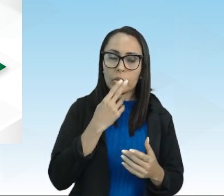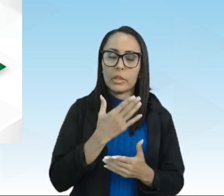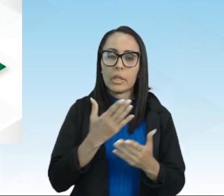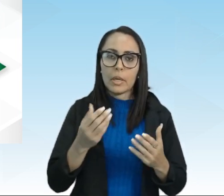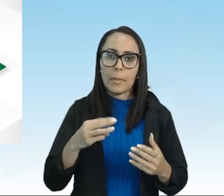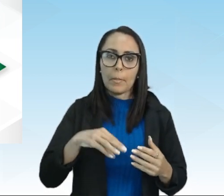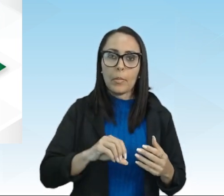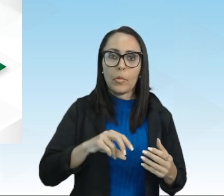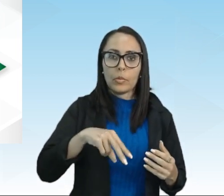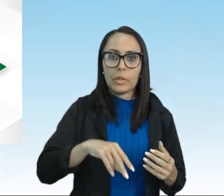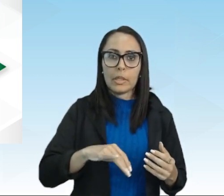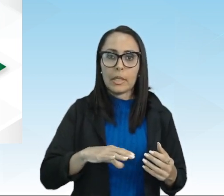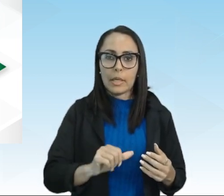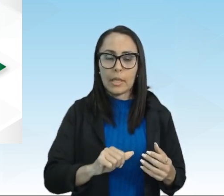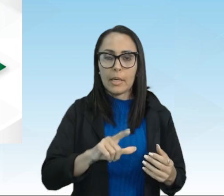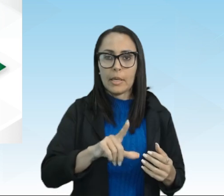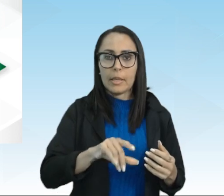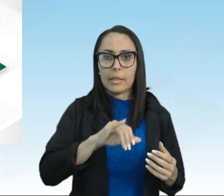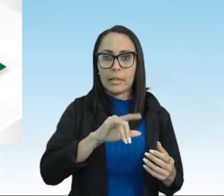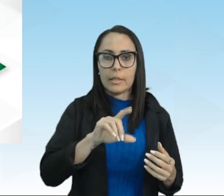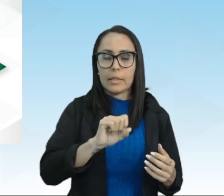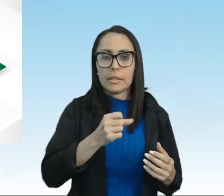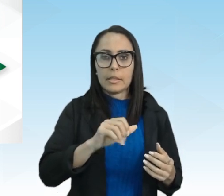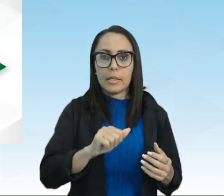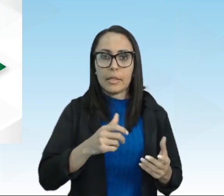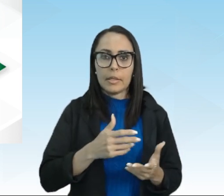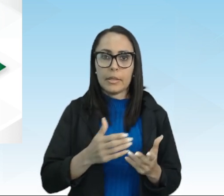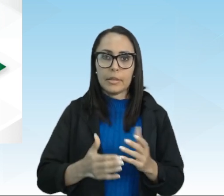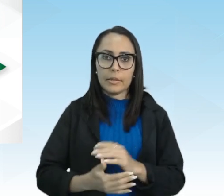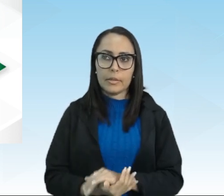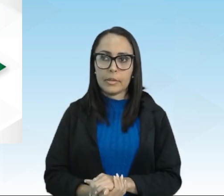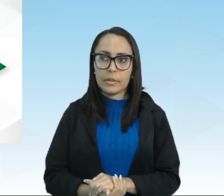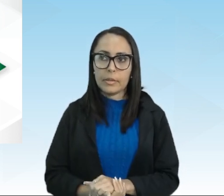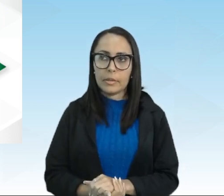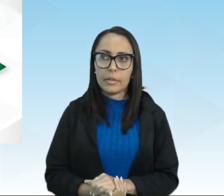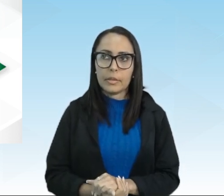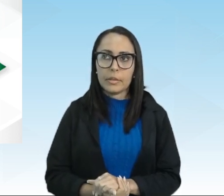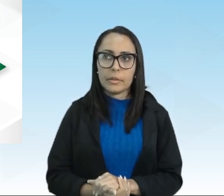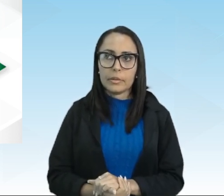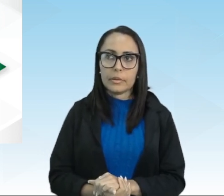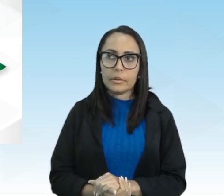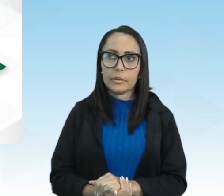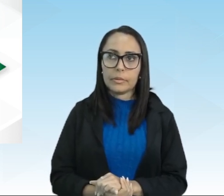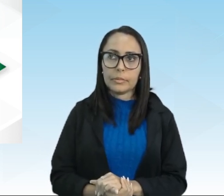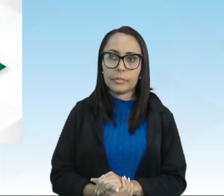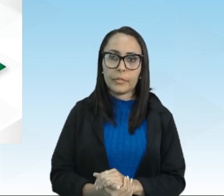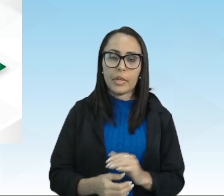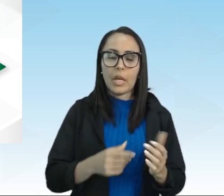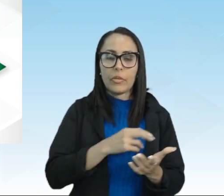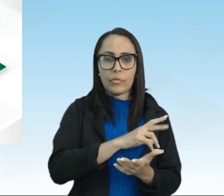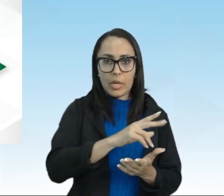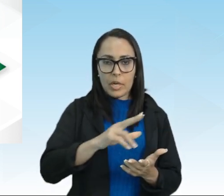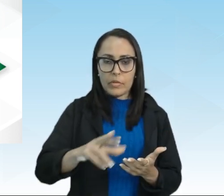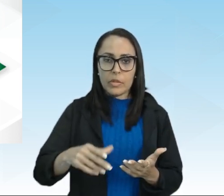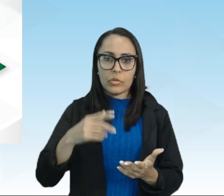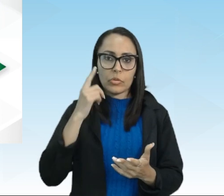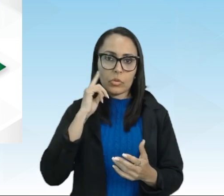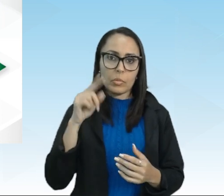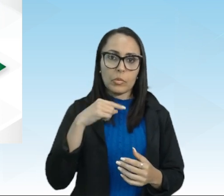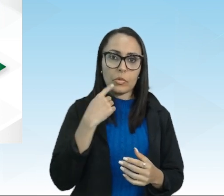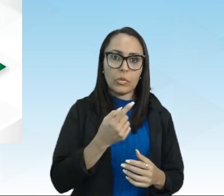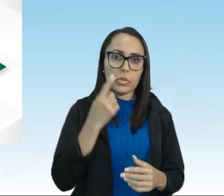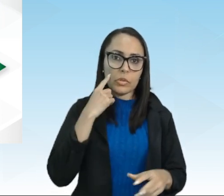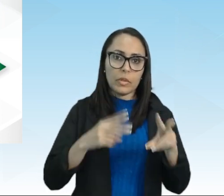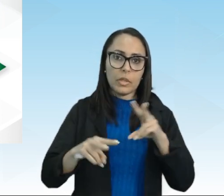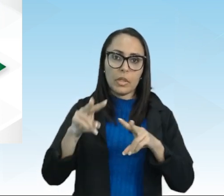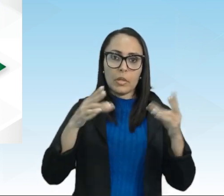Mona Lisa então é isso retextualizar certo há várias versões como nós veremos